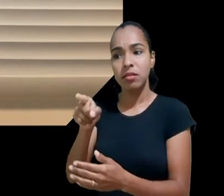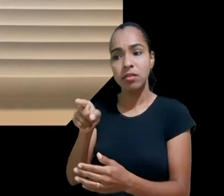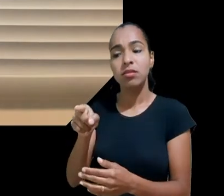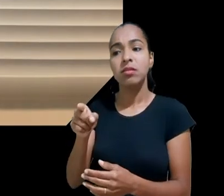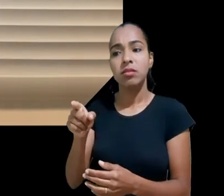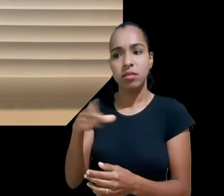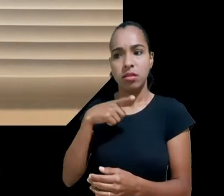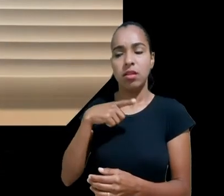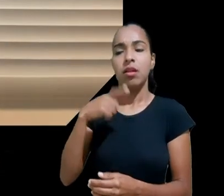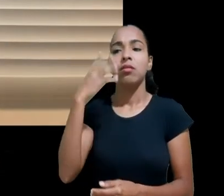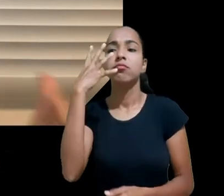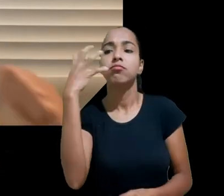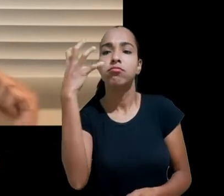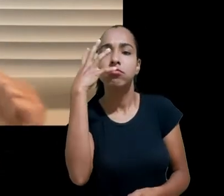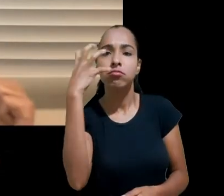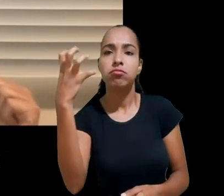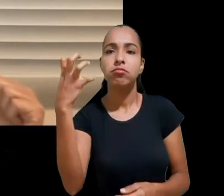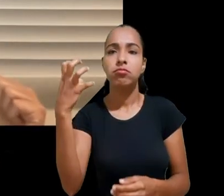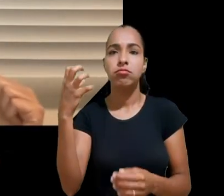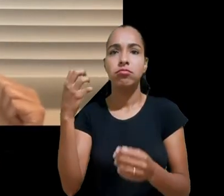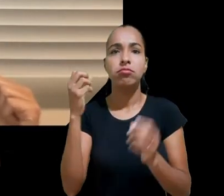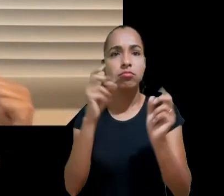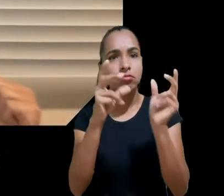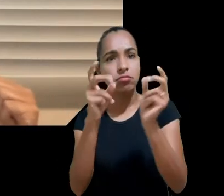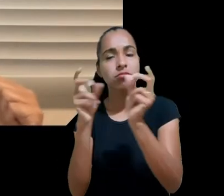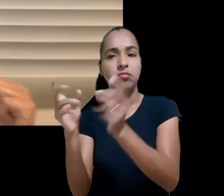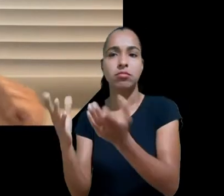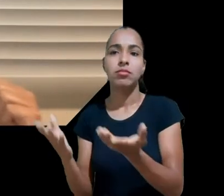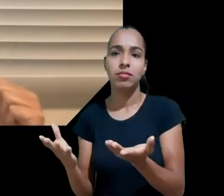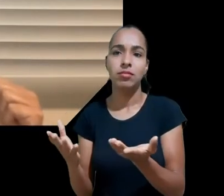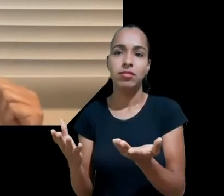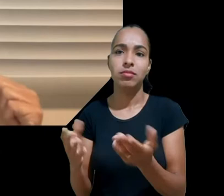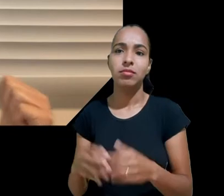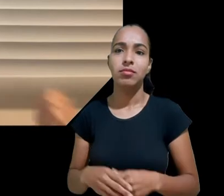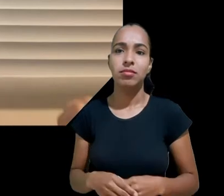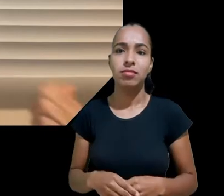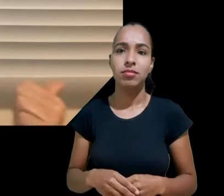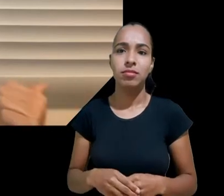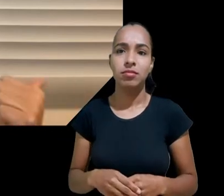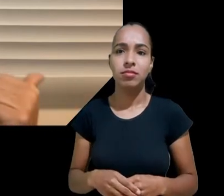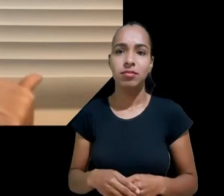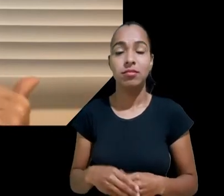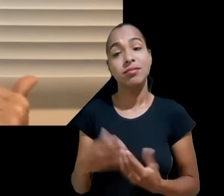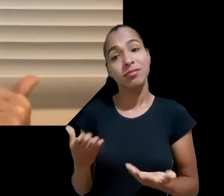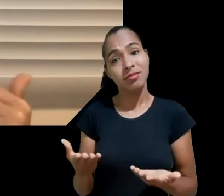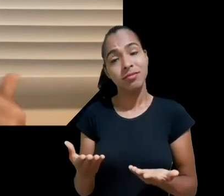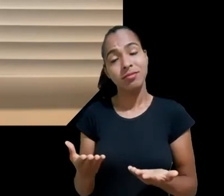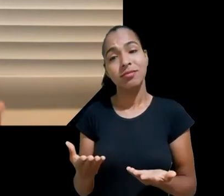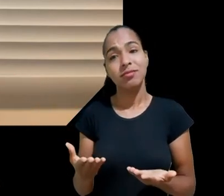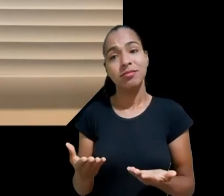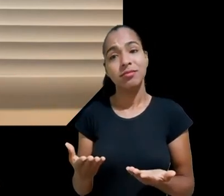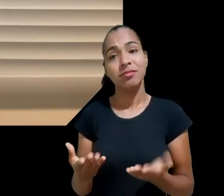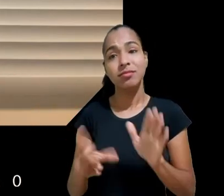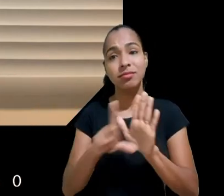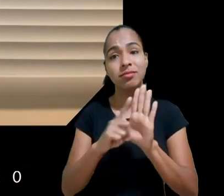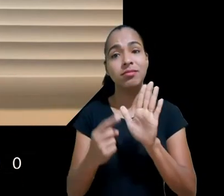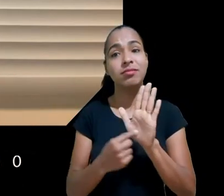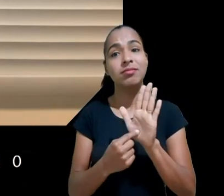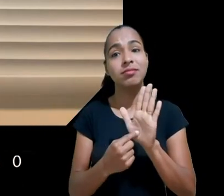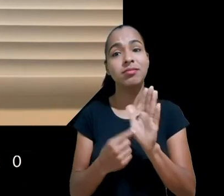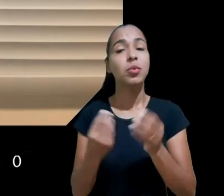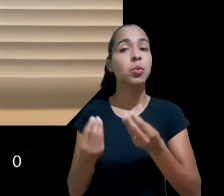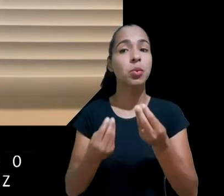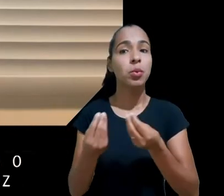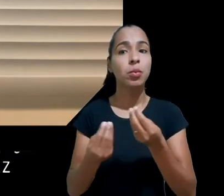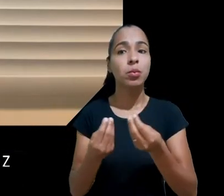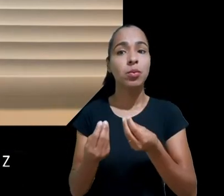meu ver, isso muda, inclusive, aquele pressuposto lá atrás do marco civil, ou seja, faz sentido eu não exigir que a plataforma